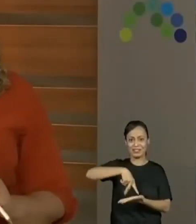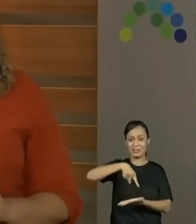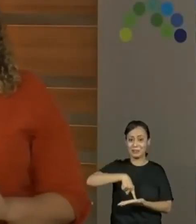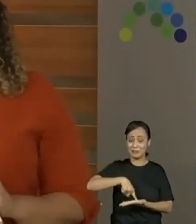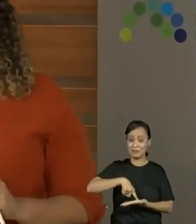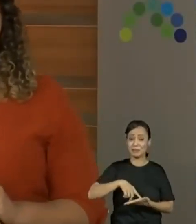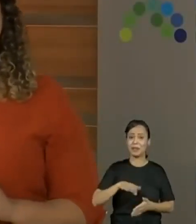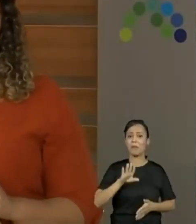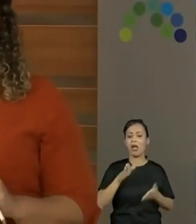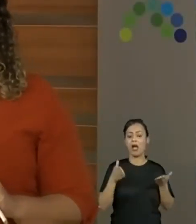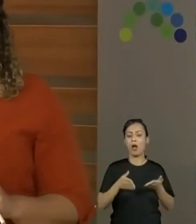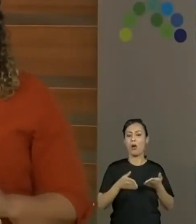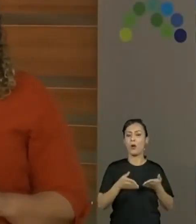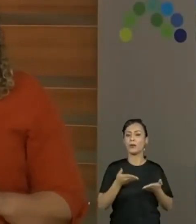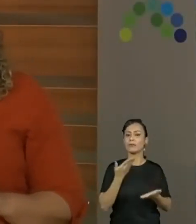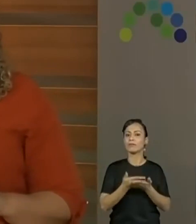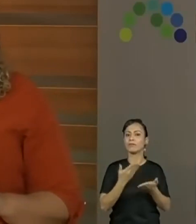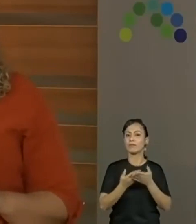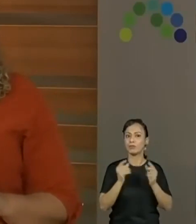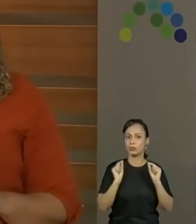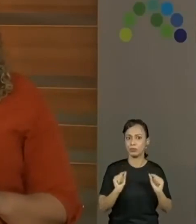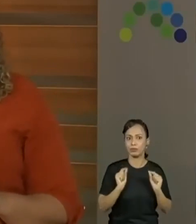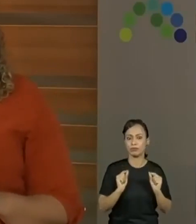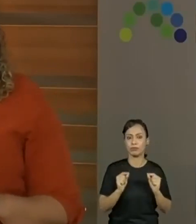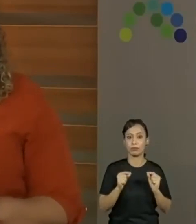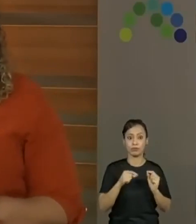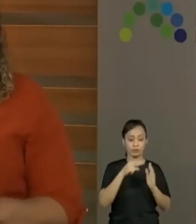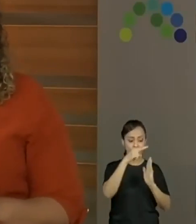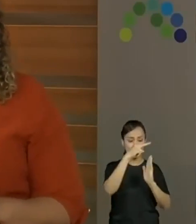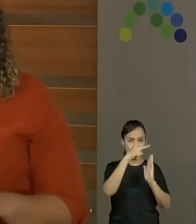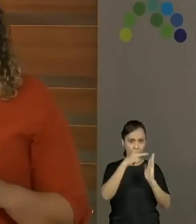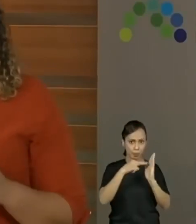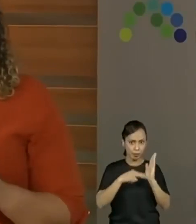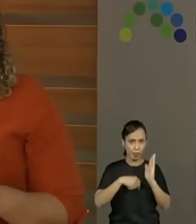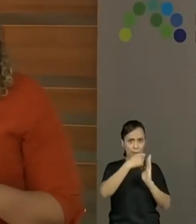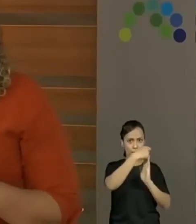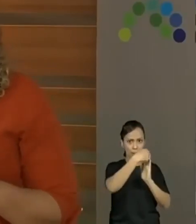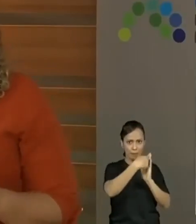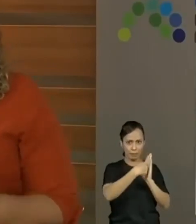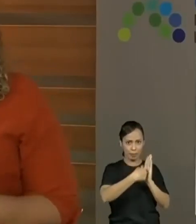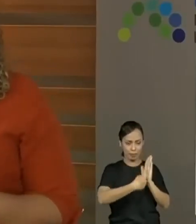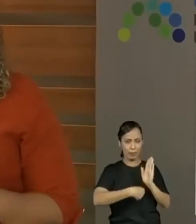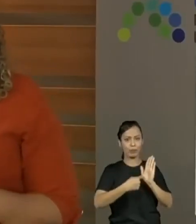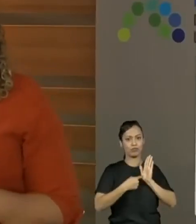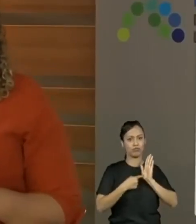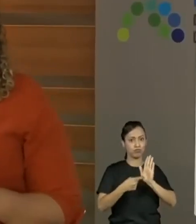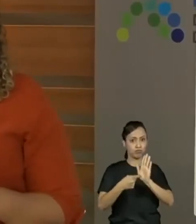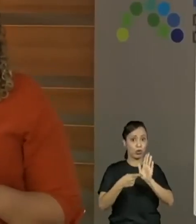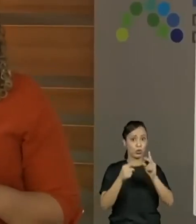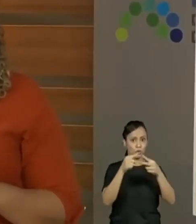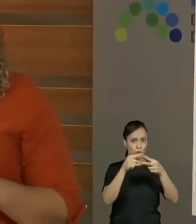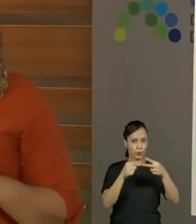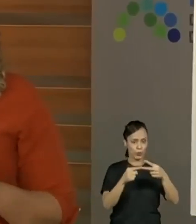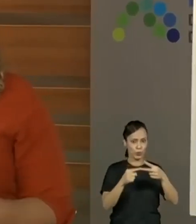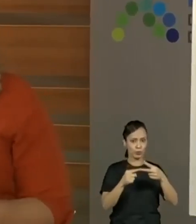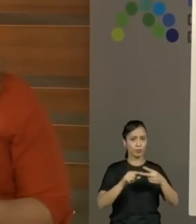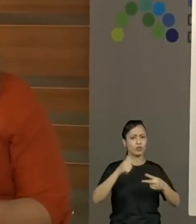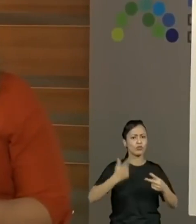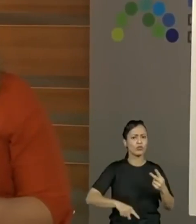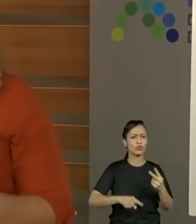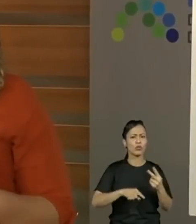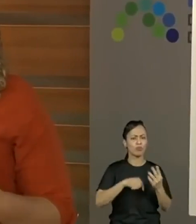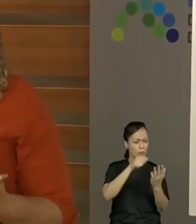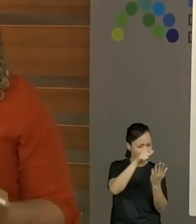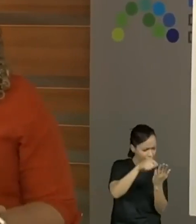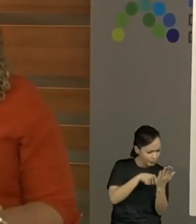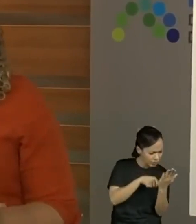da nossa aula hoje. Vou apresentar mais dois textos para vocês e nós vamos fazer aquele mesmo movimento. Olhar para o texto,